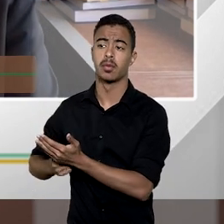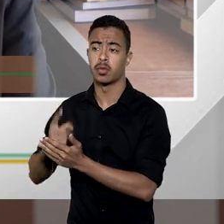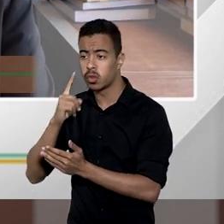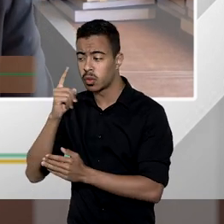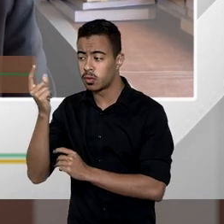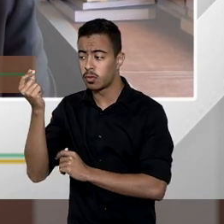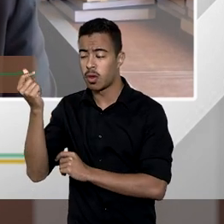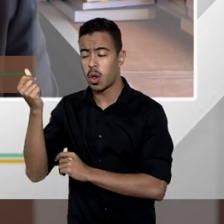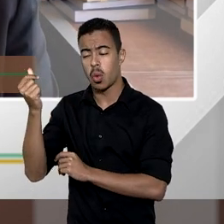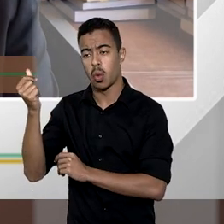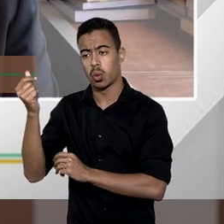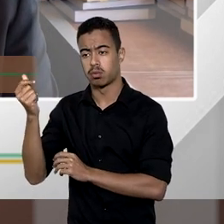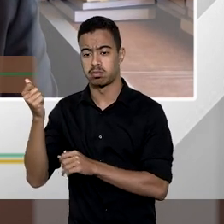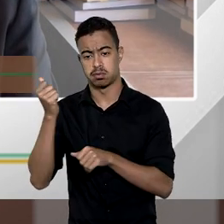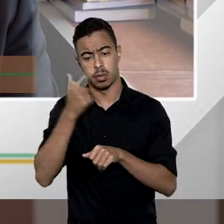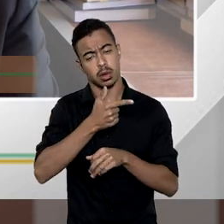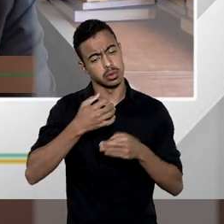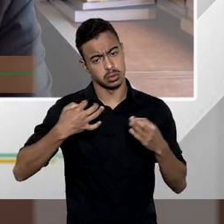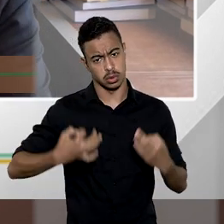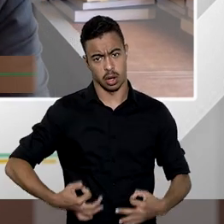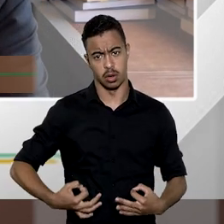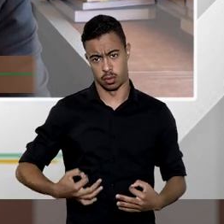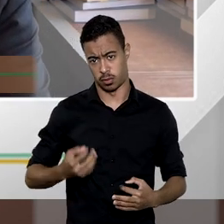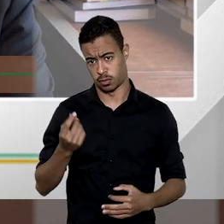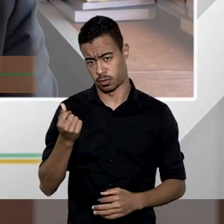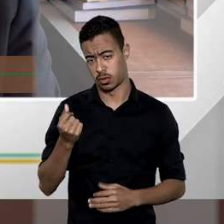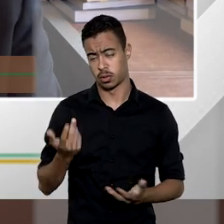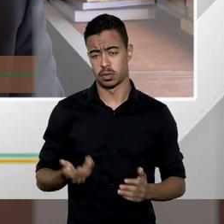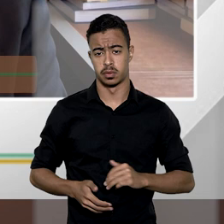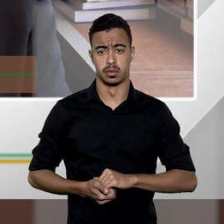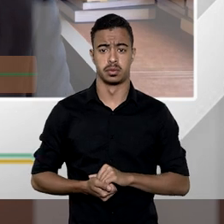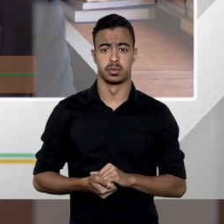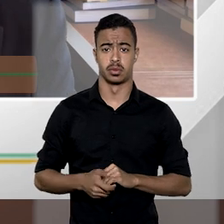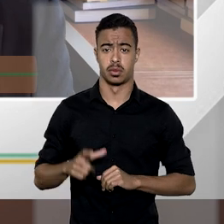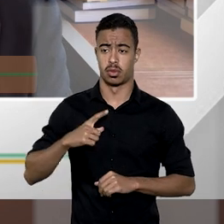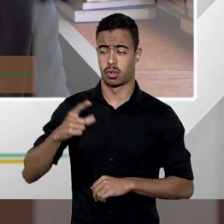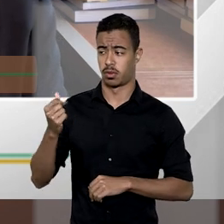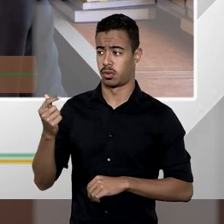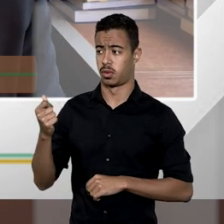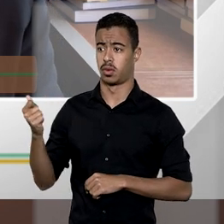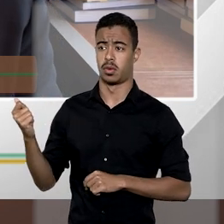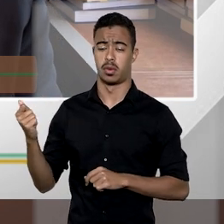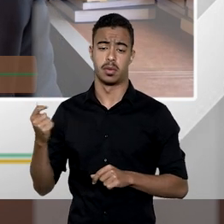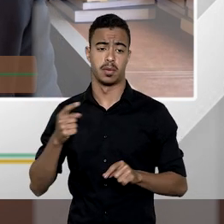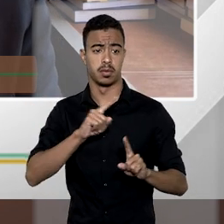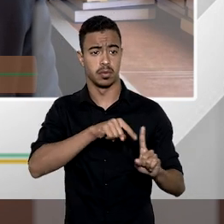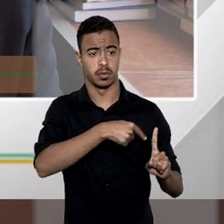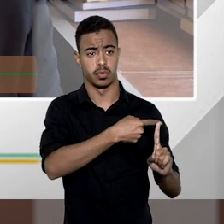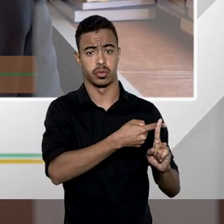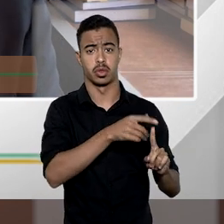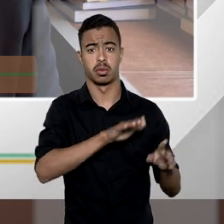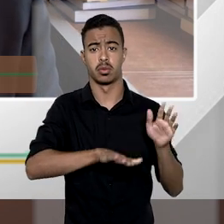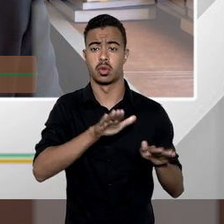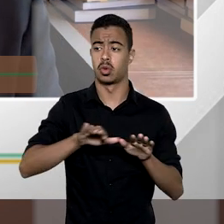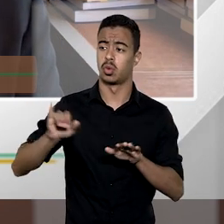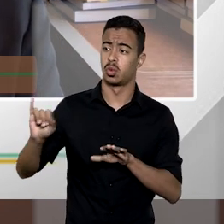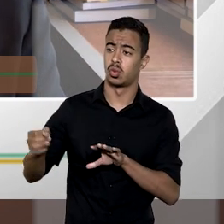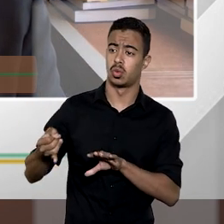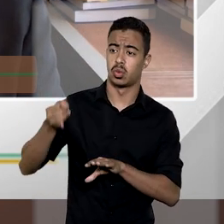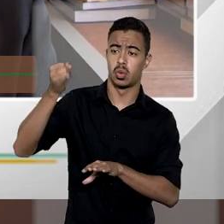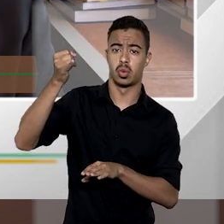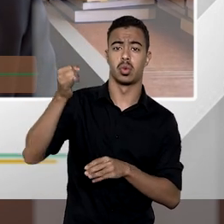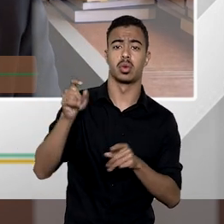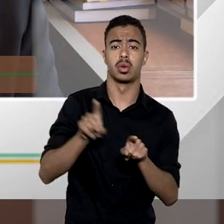do bem a ser a ser indenizado esse valor do bem será acrescentado a depender do caso de juros